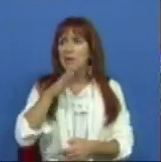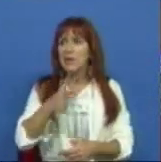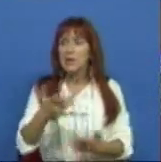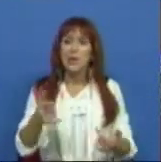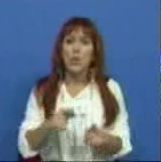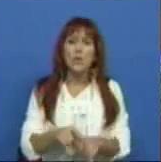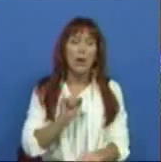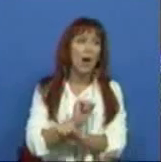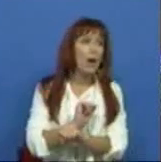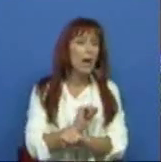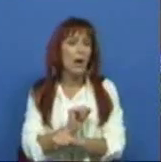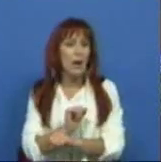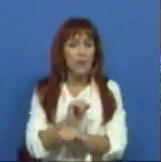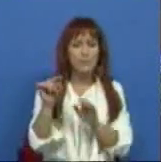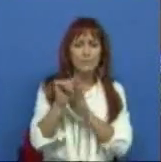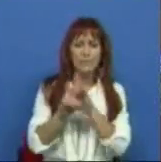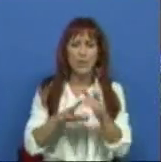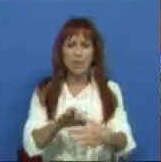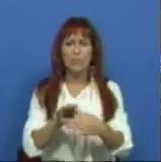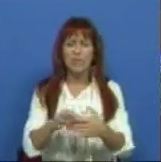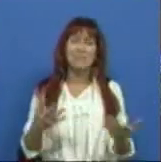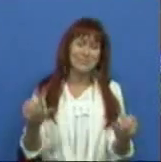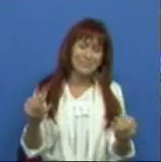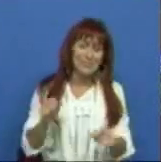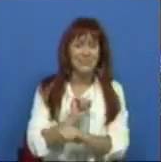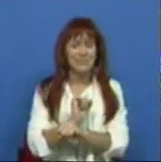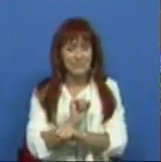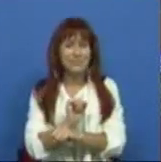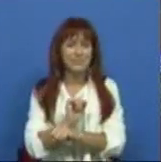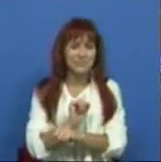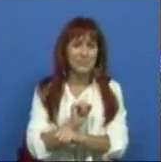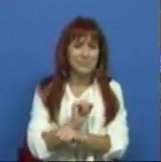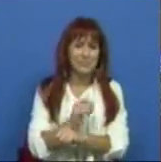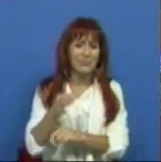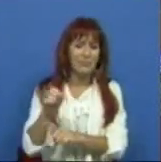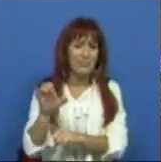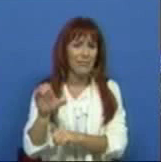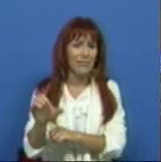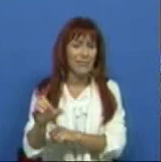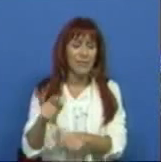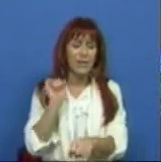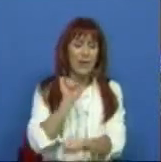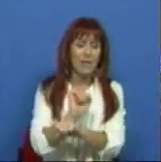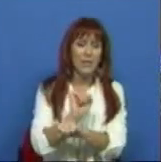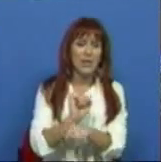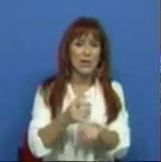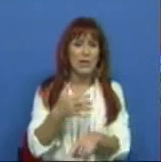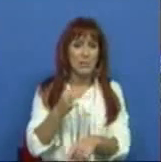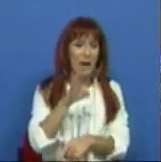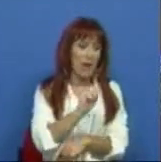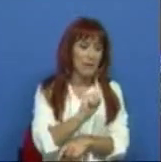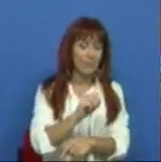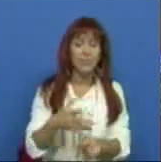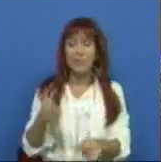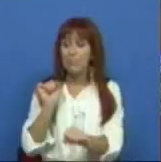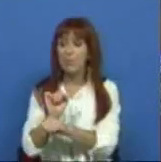que está amarrado aos princípios da coerência. Pois está, está amarrado ao PEC, está amarrado ao PS,